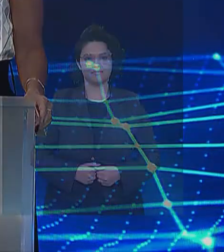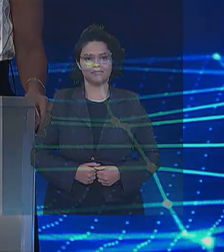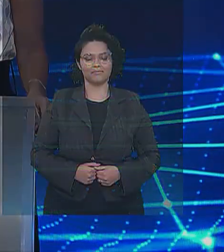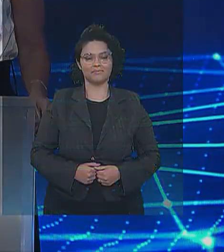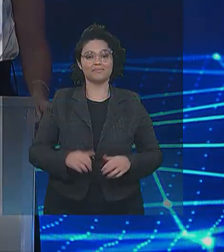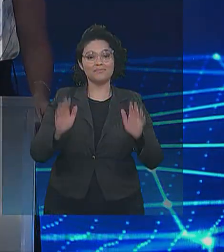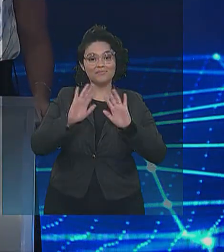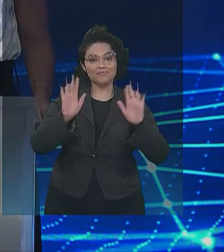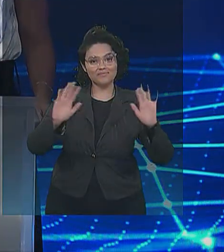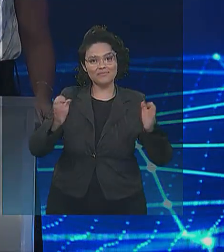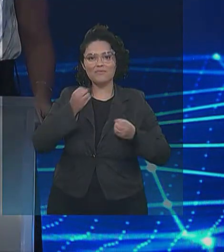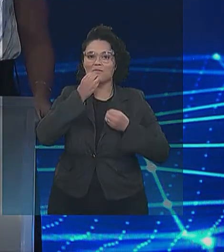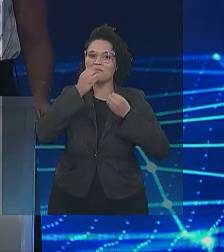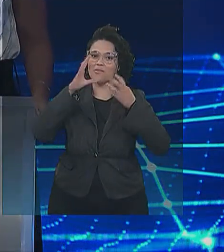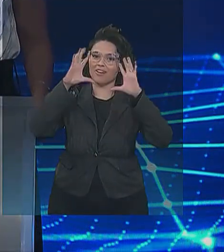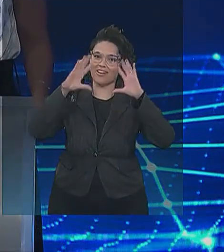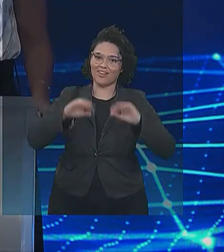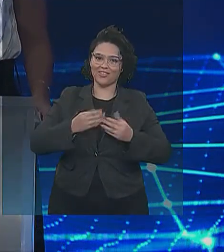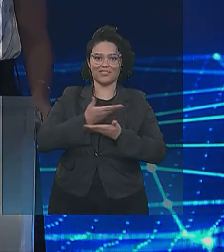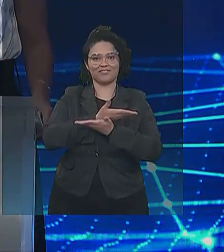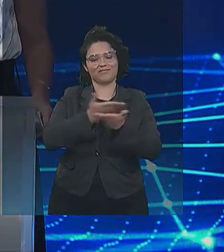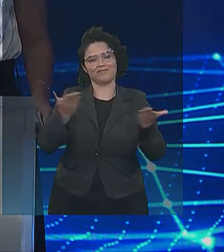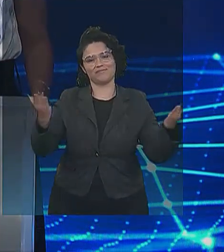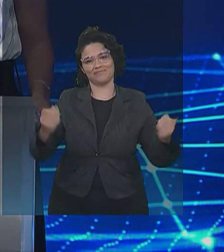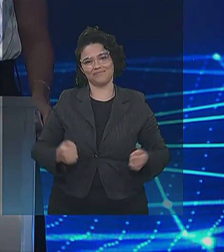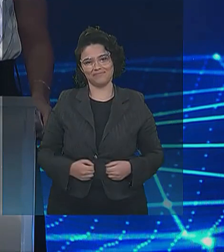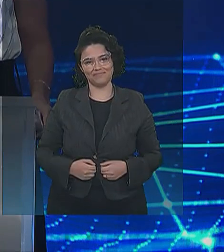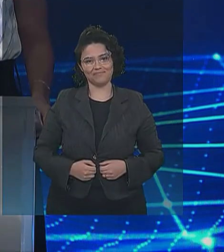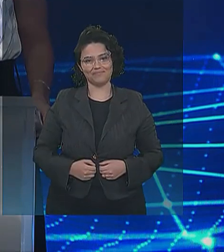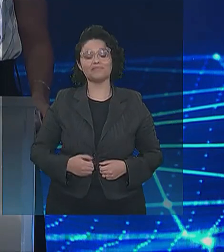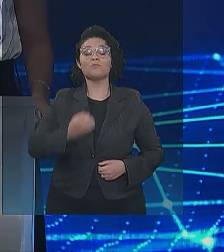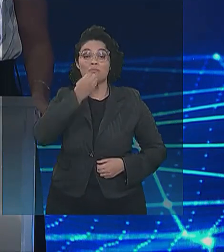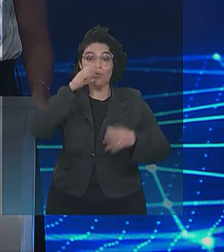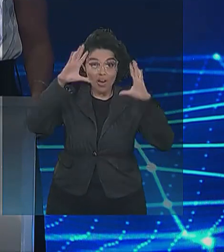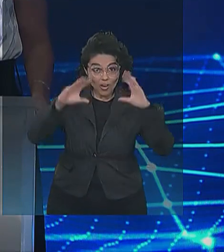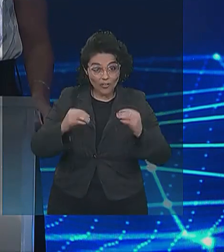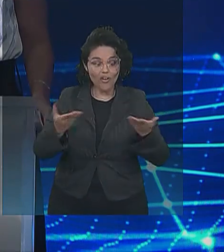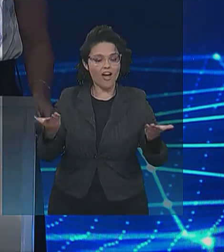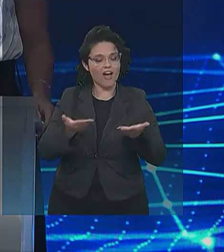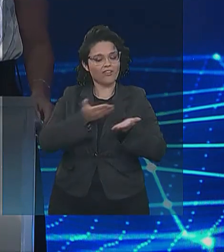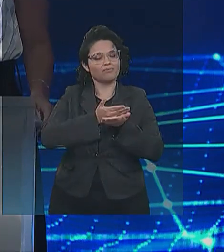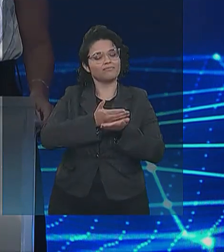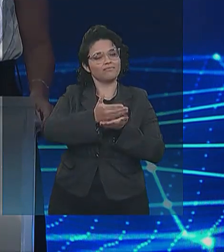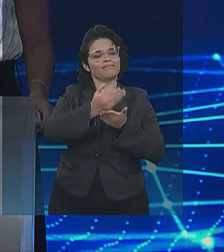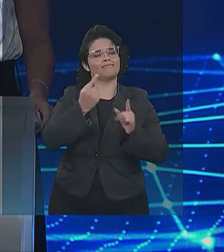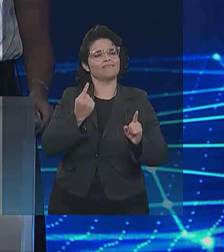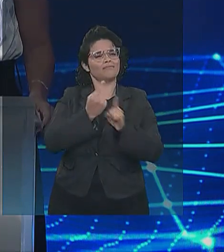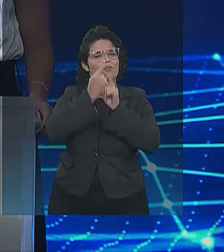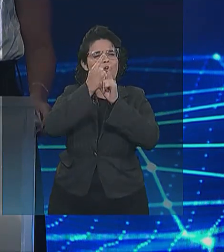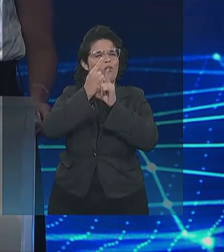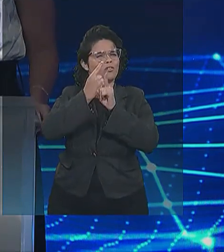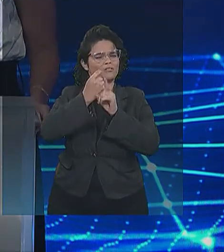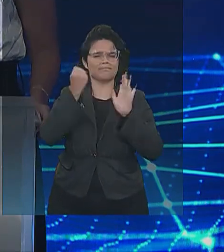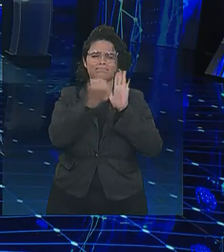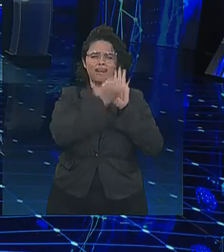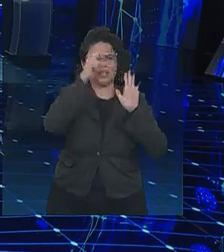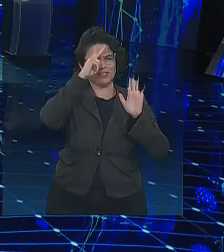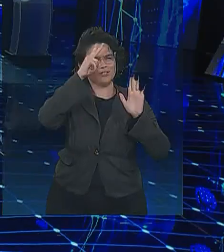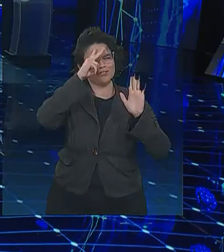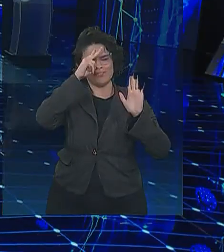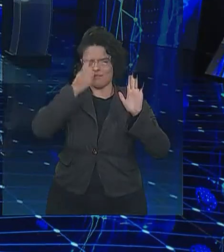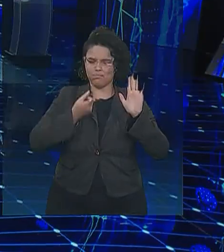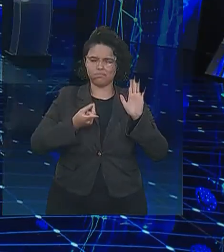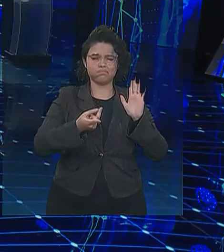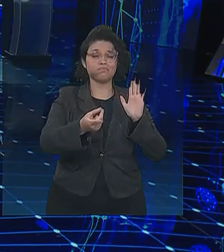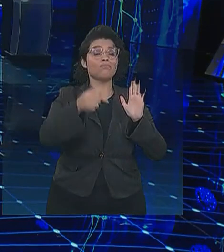Olá, boa noite a todos. Boa noite. A partir de agora, você acompanha um encontro histórico nos estúdios da Band